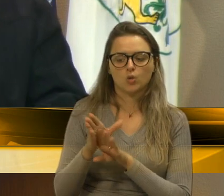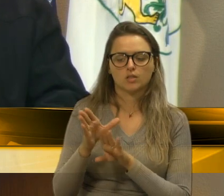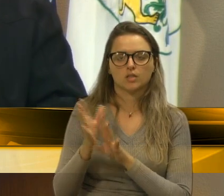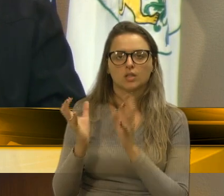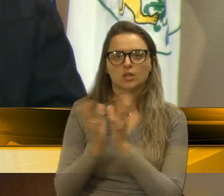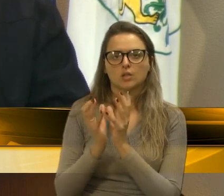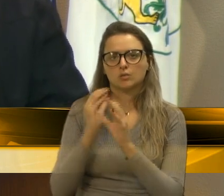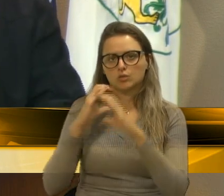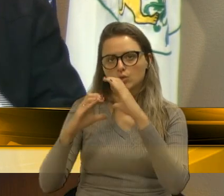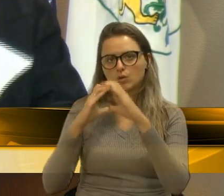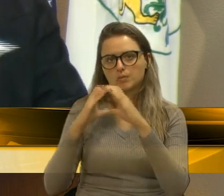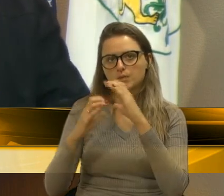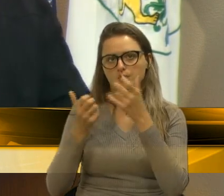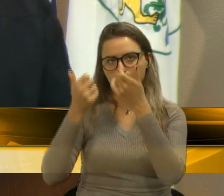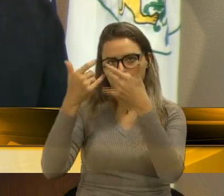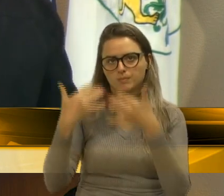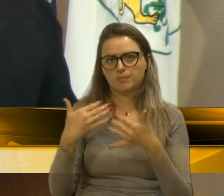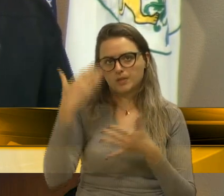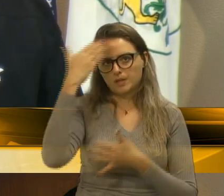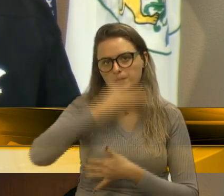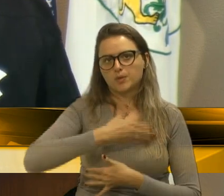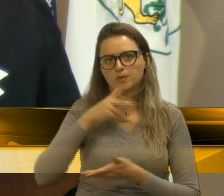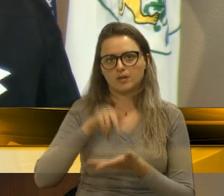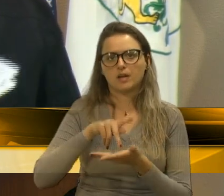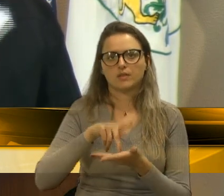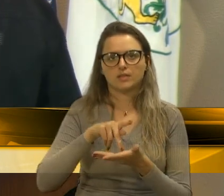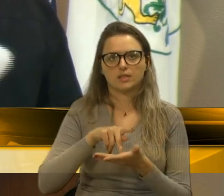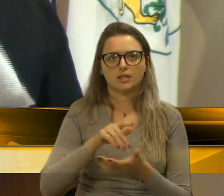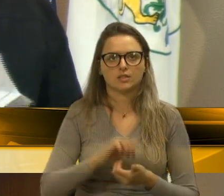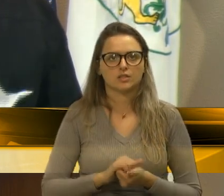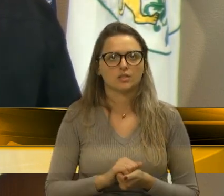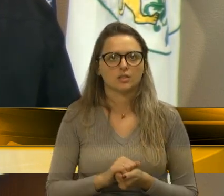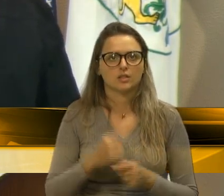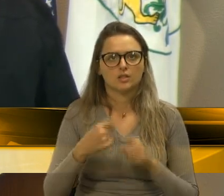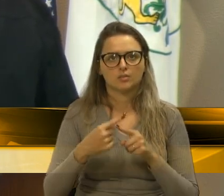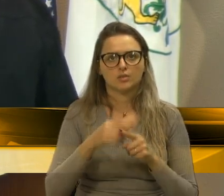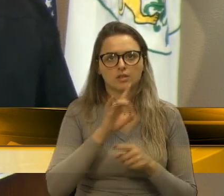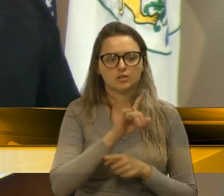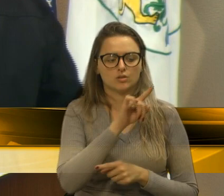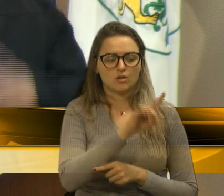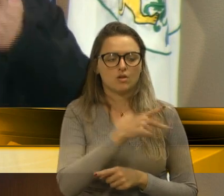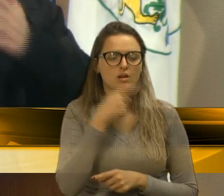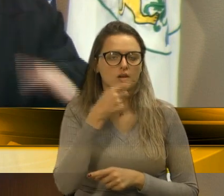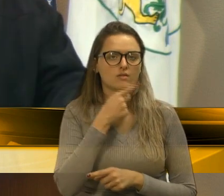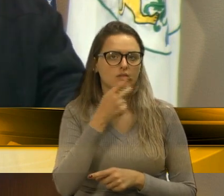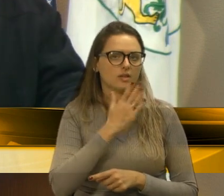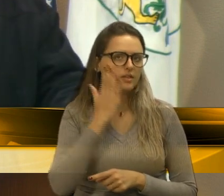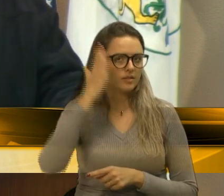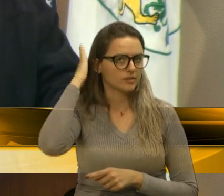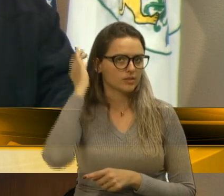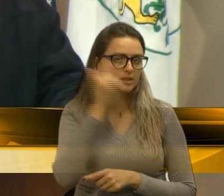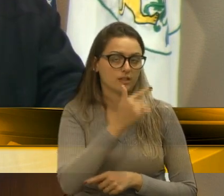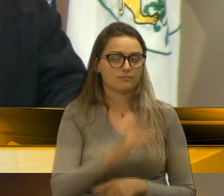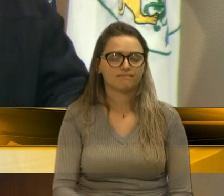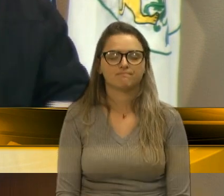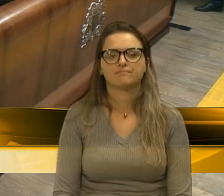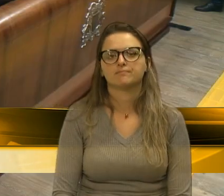para desmentir essas questões aqui, né? Ok. Porque senão fica só a versão do lado de lá, né?